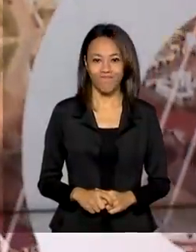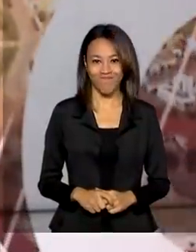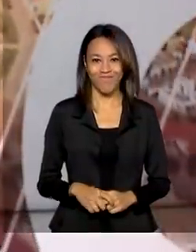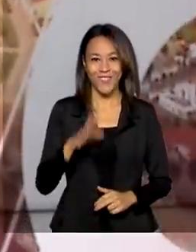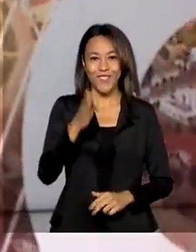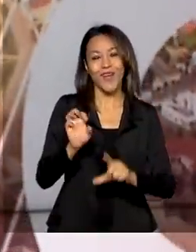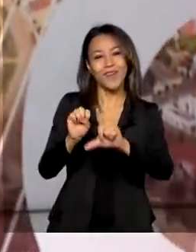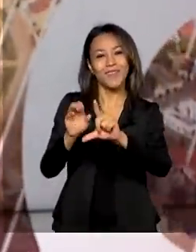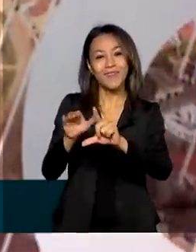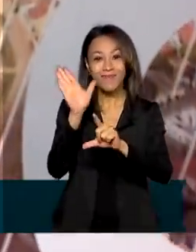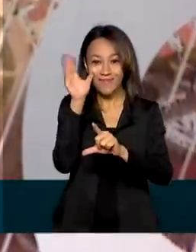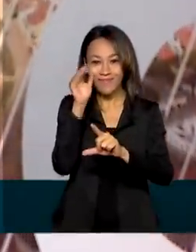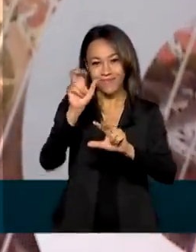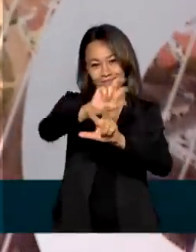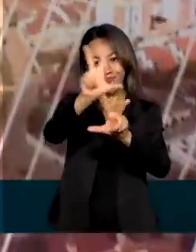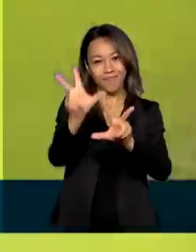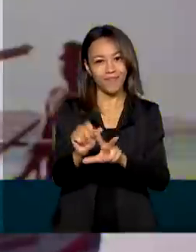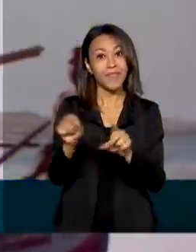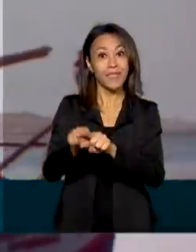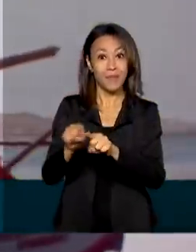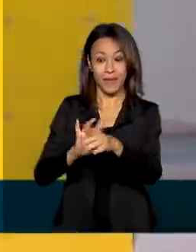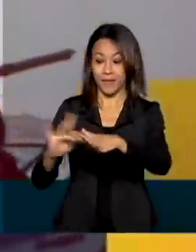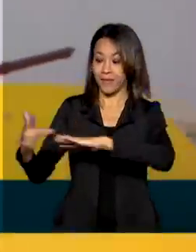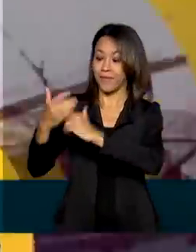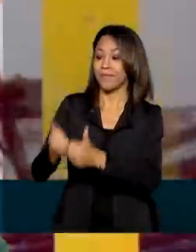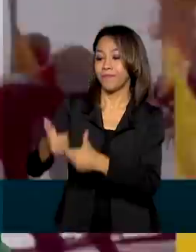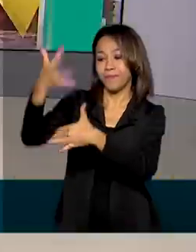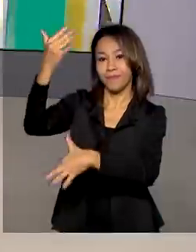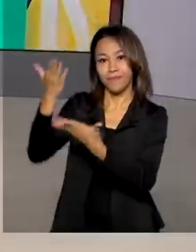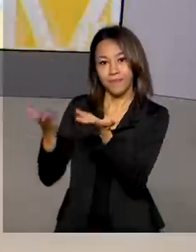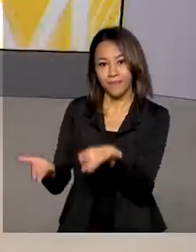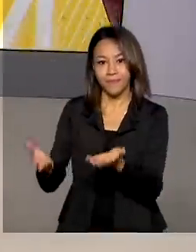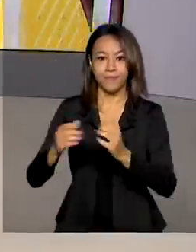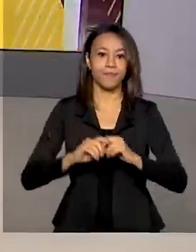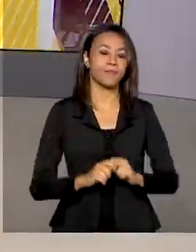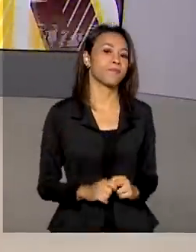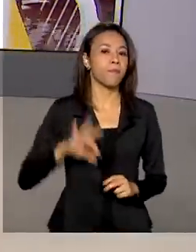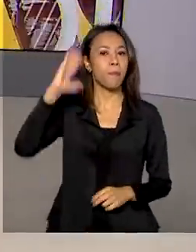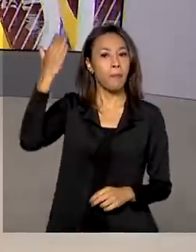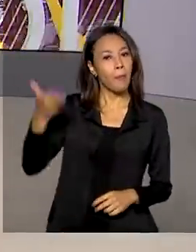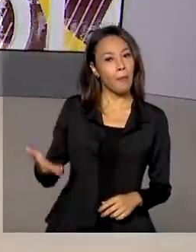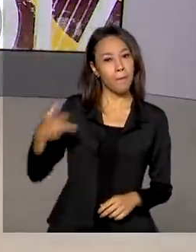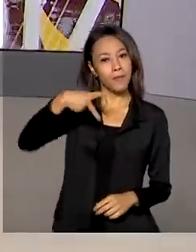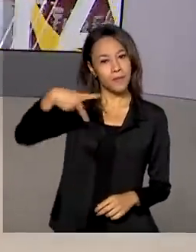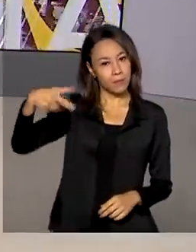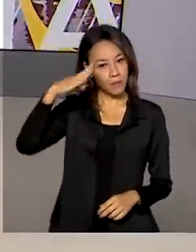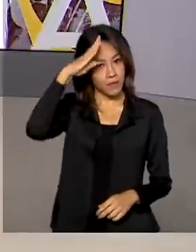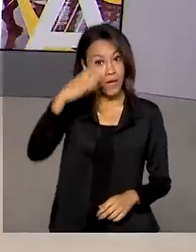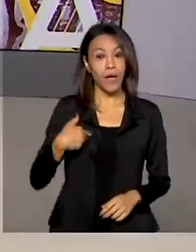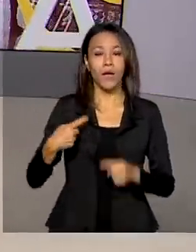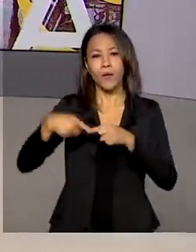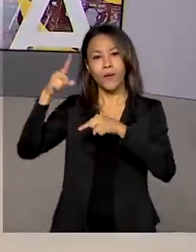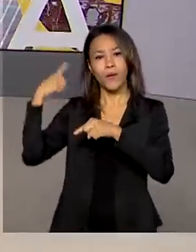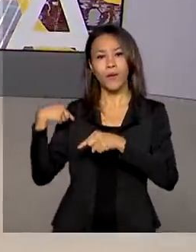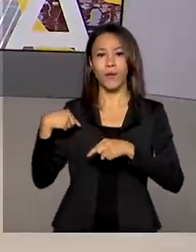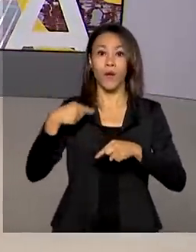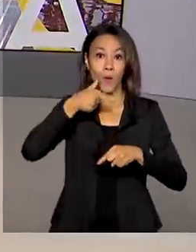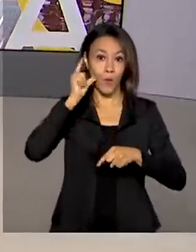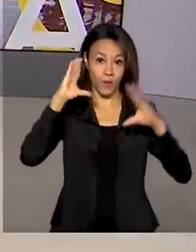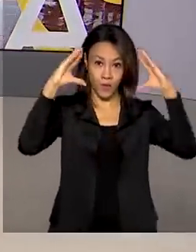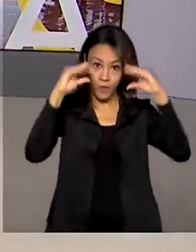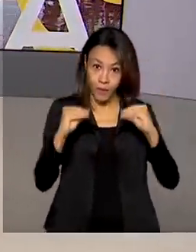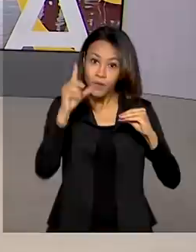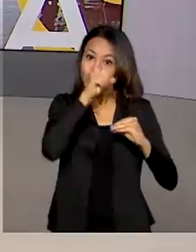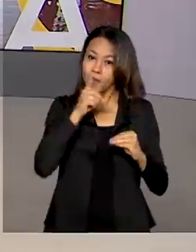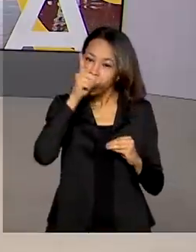Estamos ao vivo pela TV Brasil e redes sociais. O presidente Jair Bolsonaro se reuniu na noite deste domingo